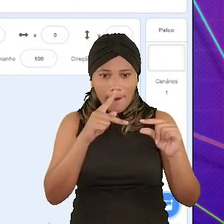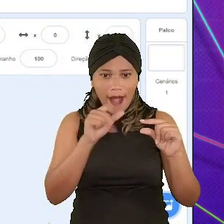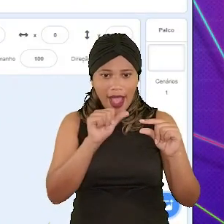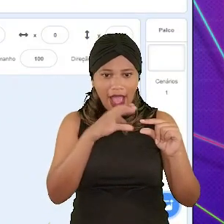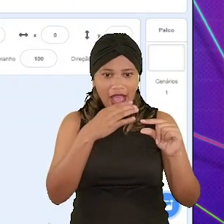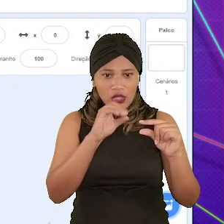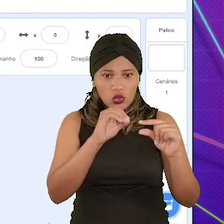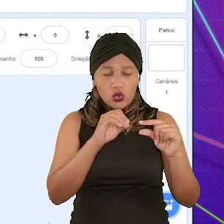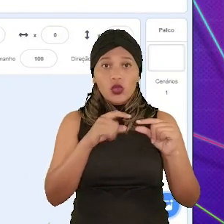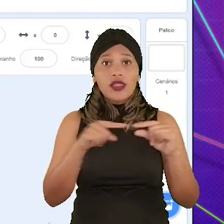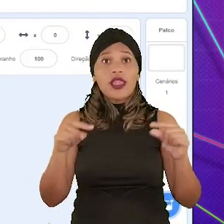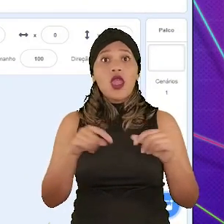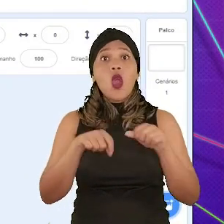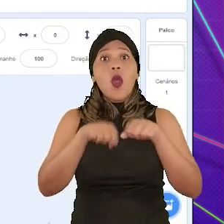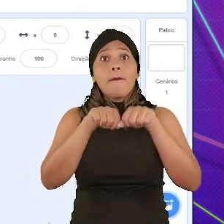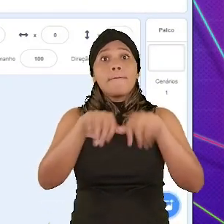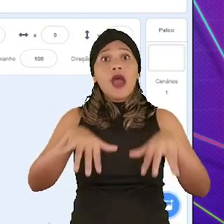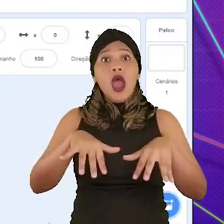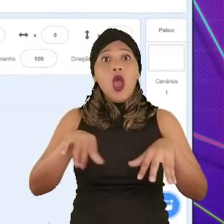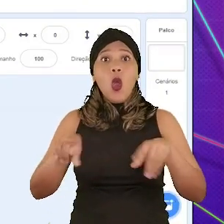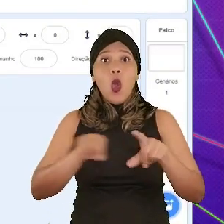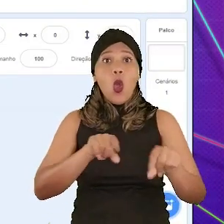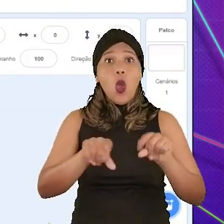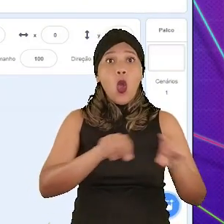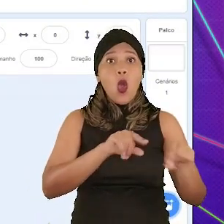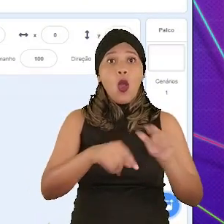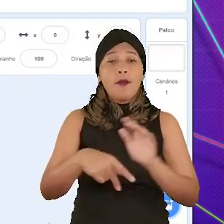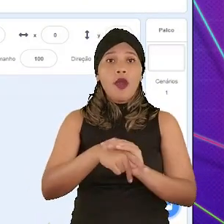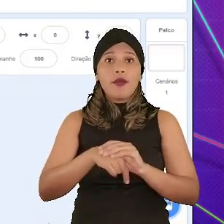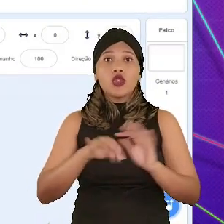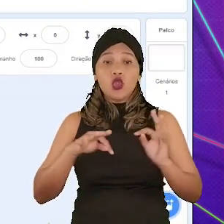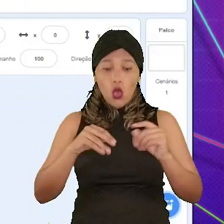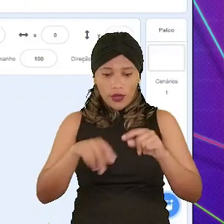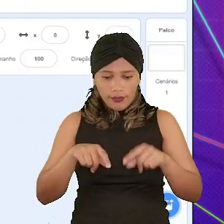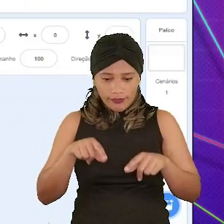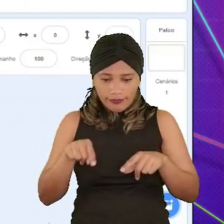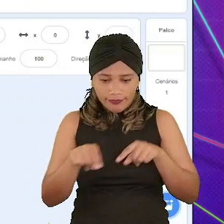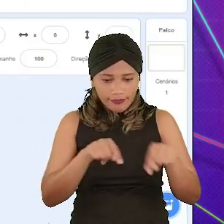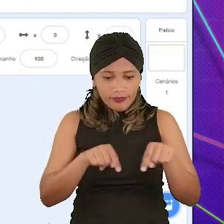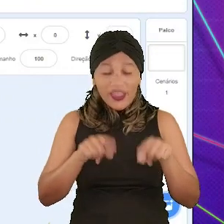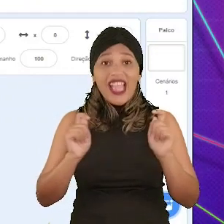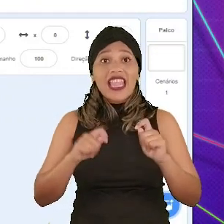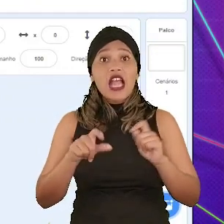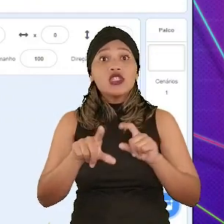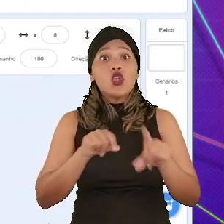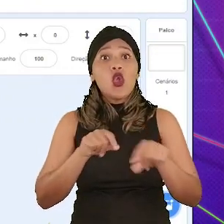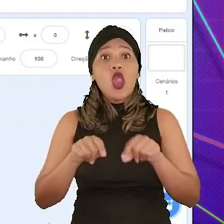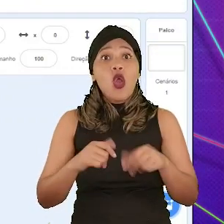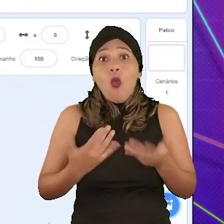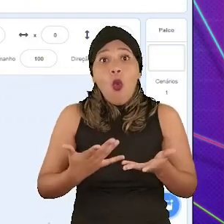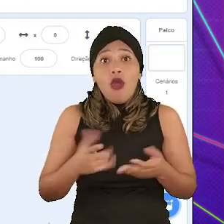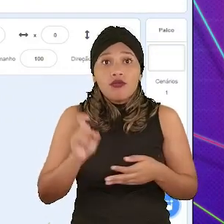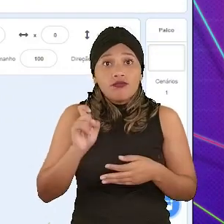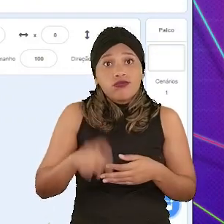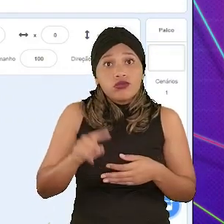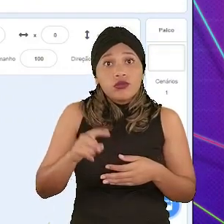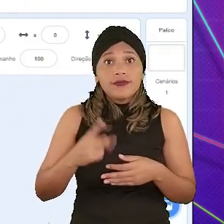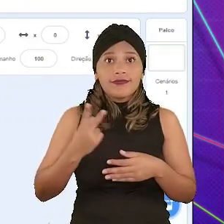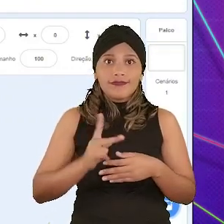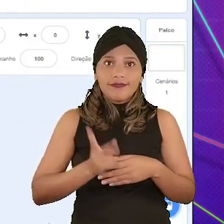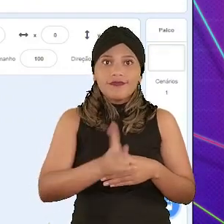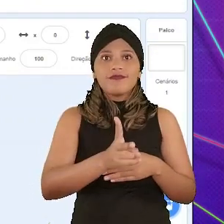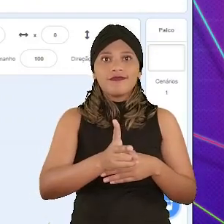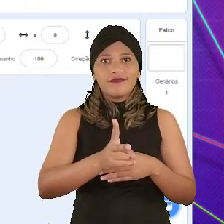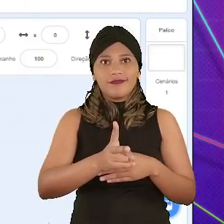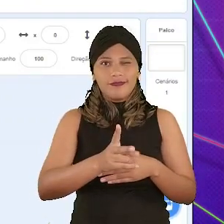Espaço, nós temos uma caixa de opções que mostra todas as letras que tem no nosso teclado. Nela, você pode escolher qual será a tecla